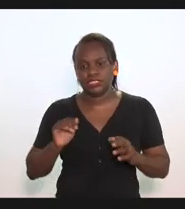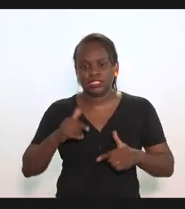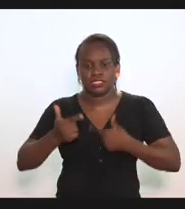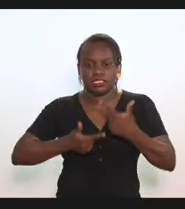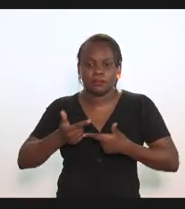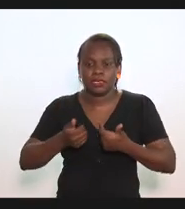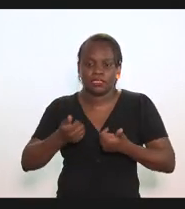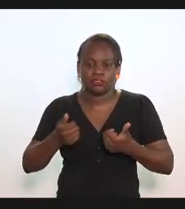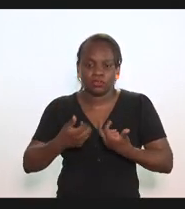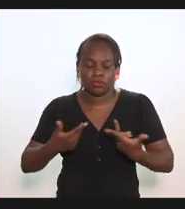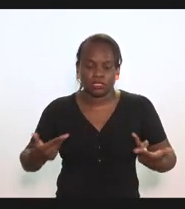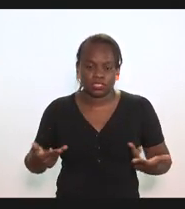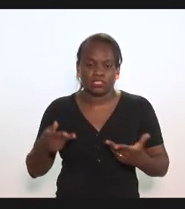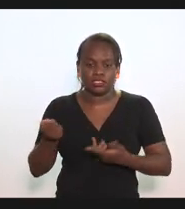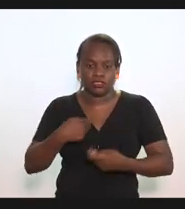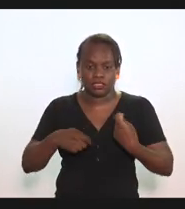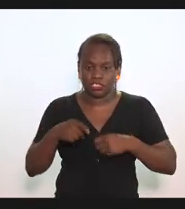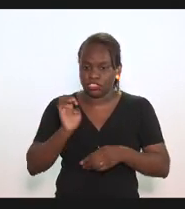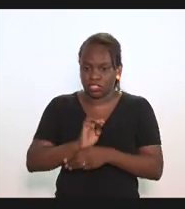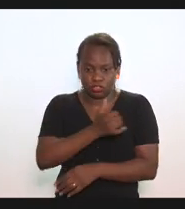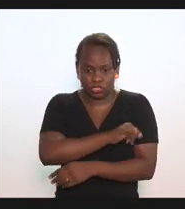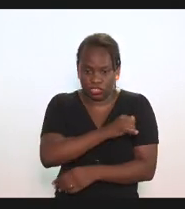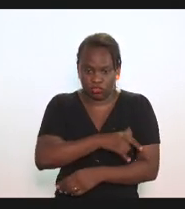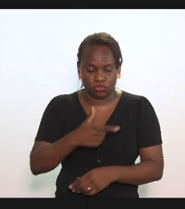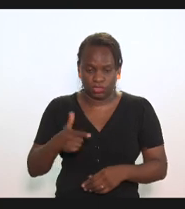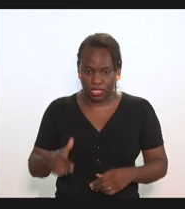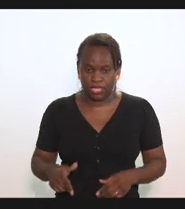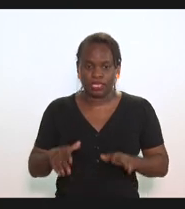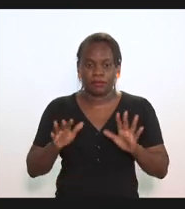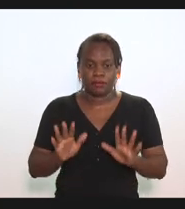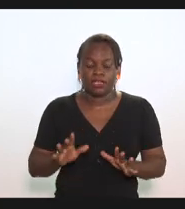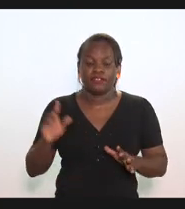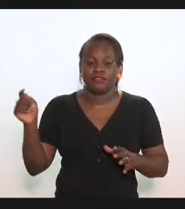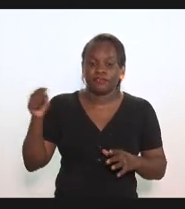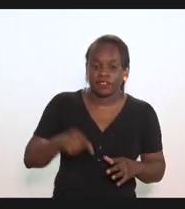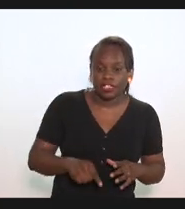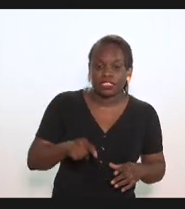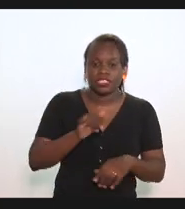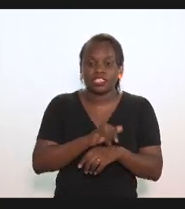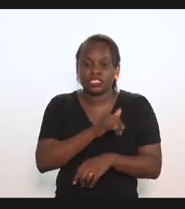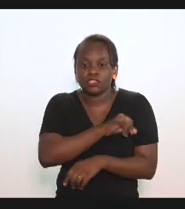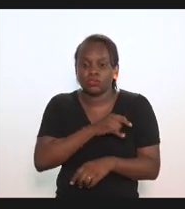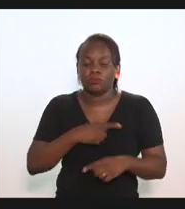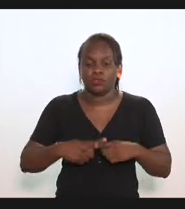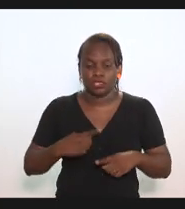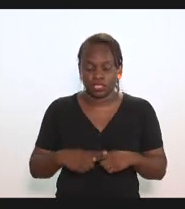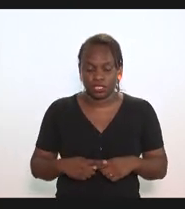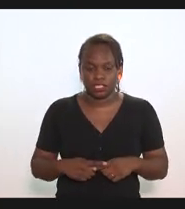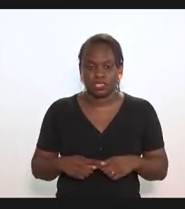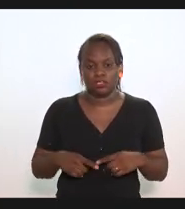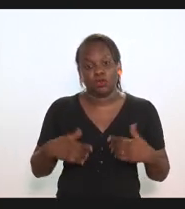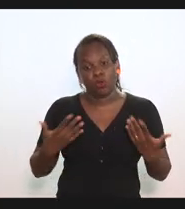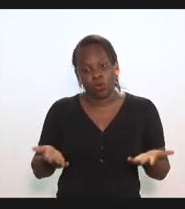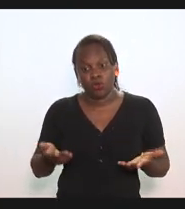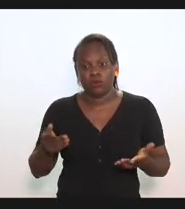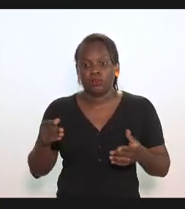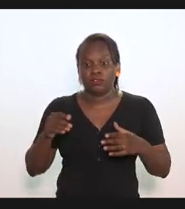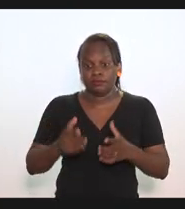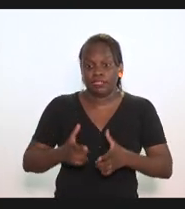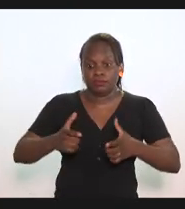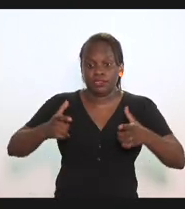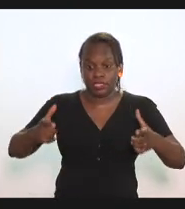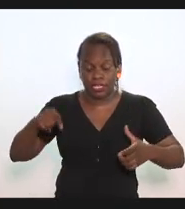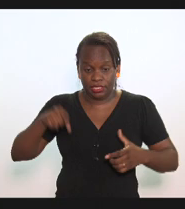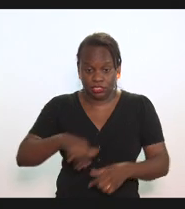econômica que não está no estado do Rio de Janeiro que só viria para o estado do Rio de Janeiro ou só cresceria no